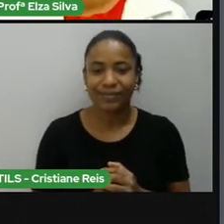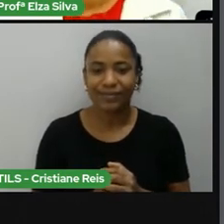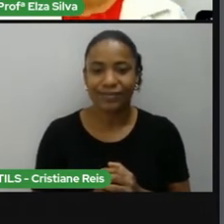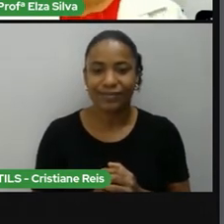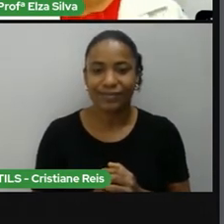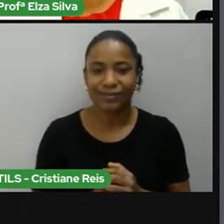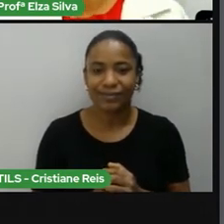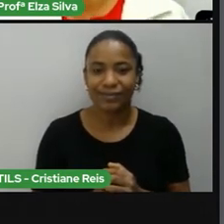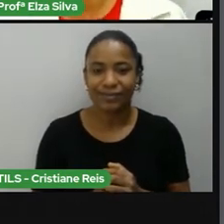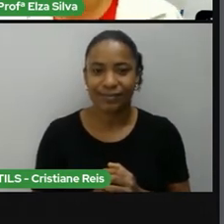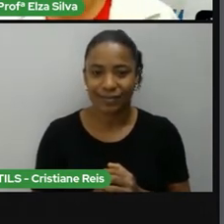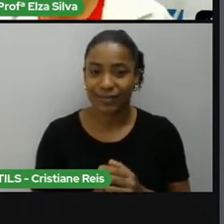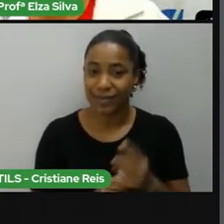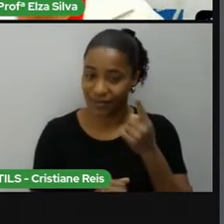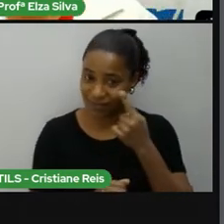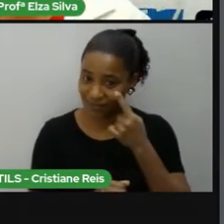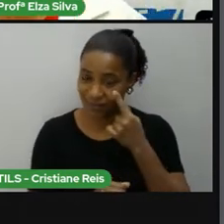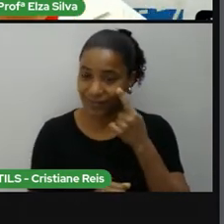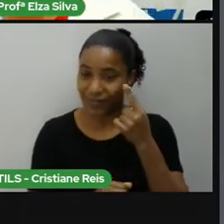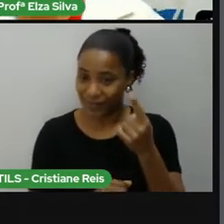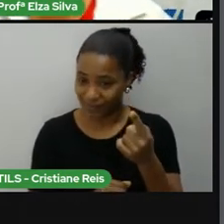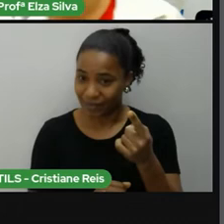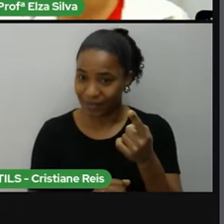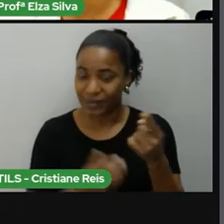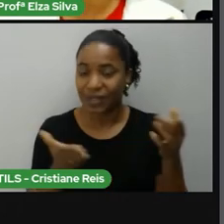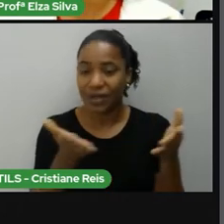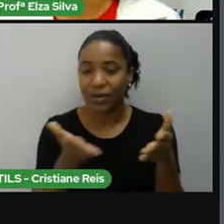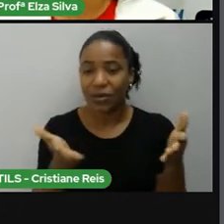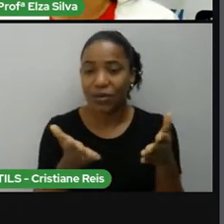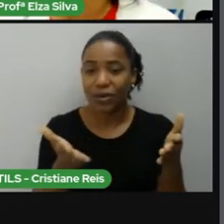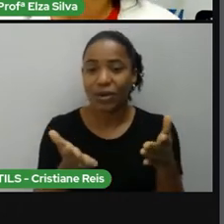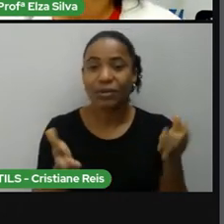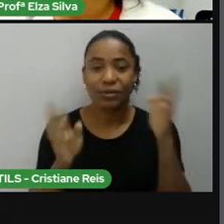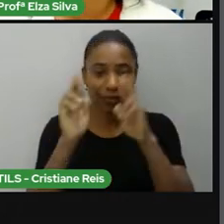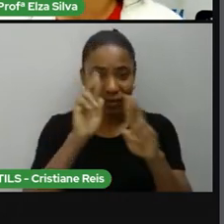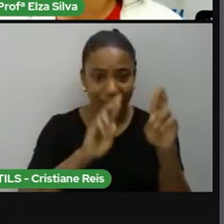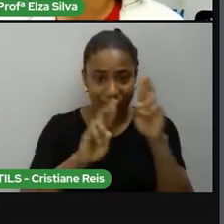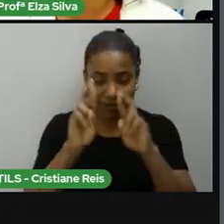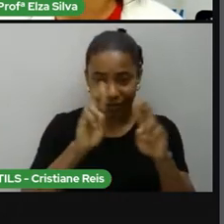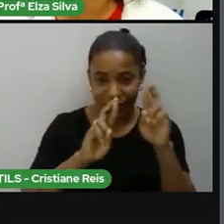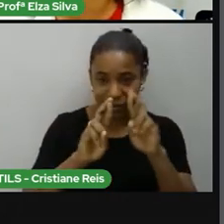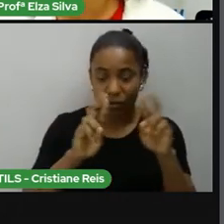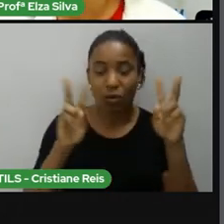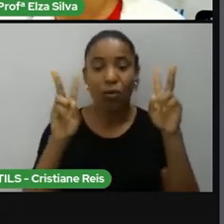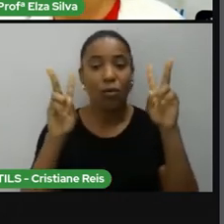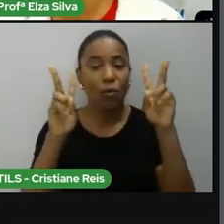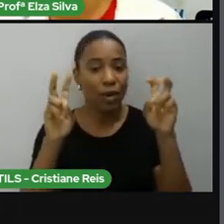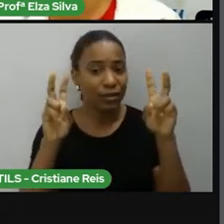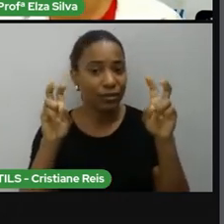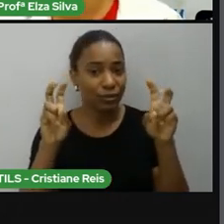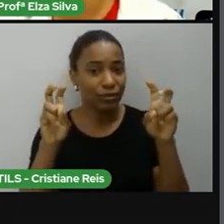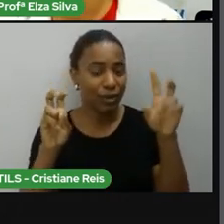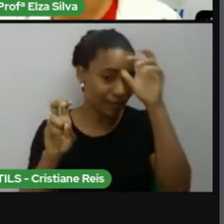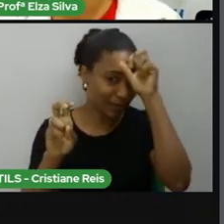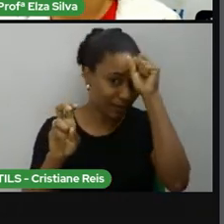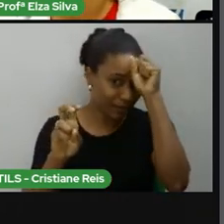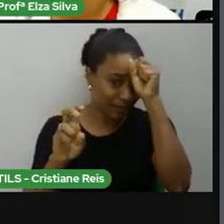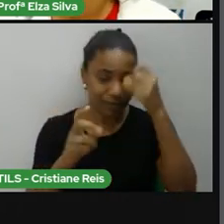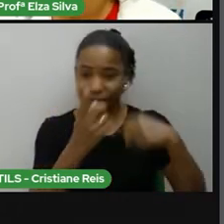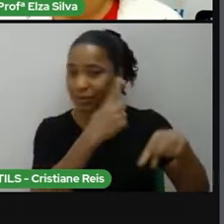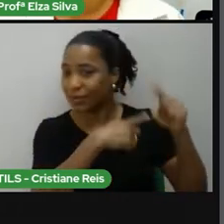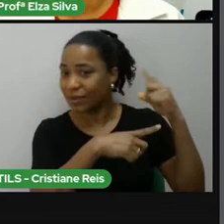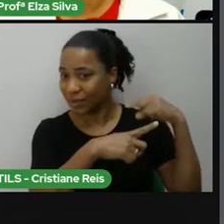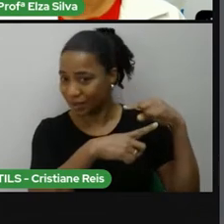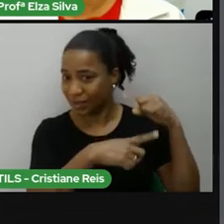Let's Review Vamos fazer agora uma revisão sobre os assuntos que nós estudamos na aula anterior.